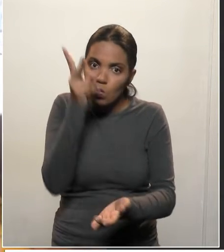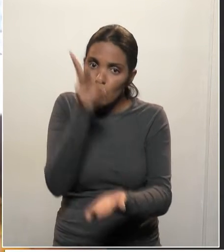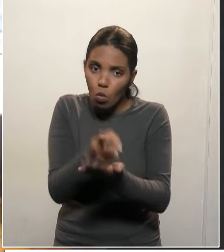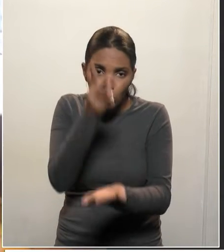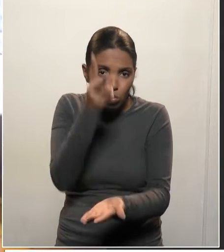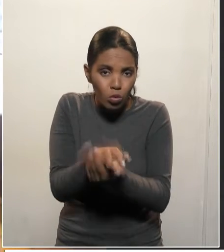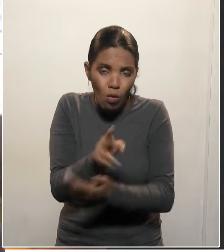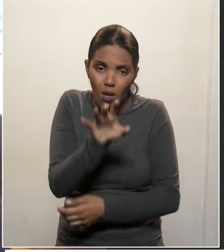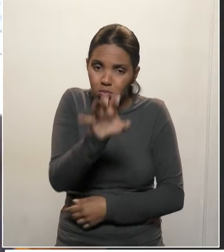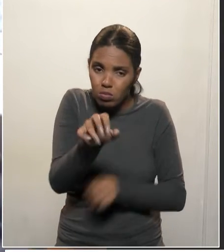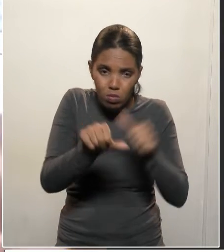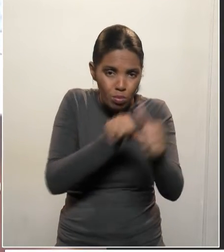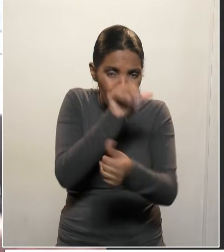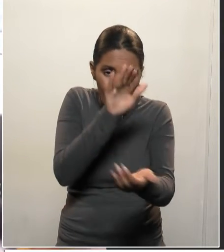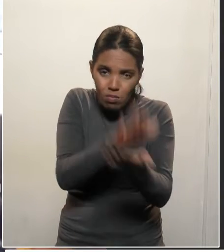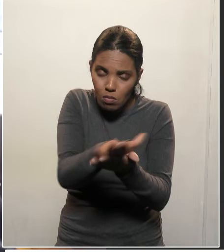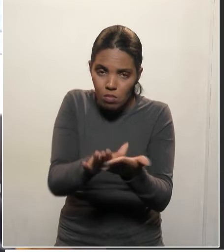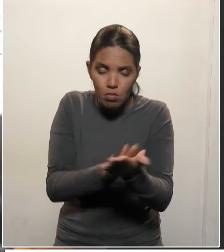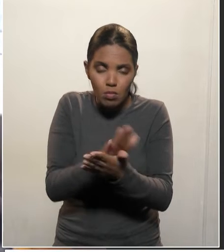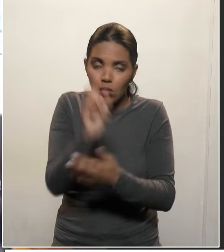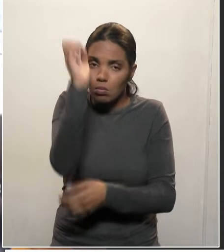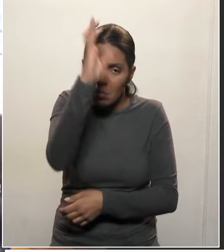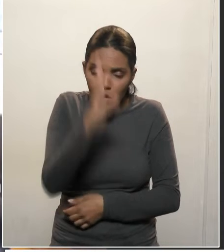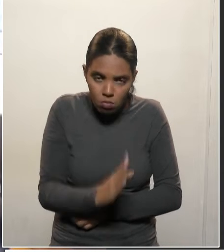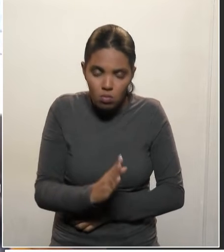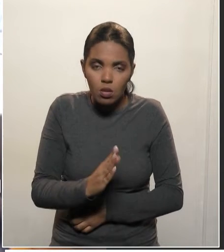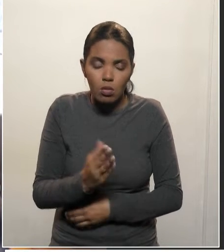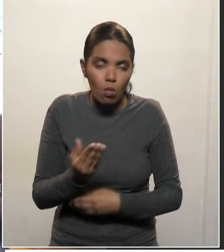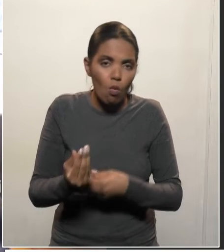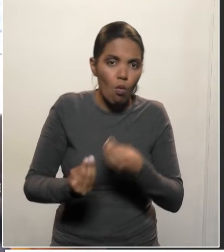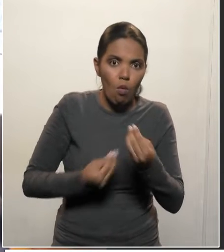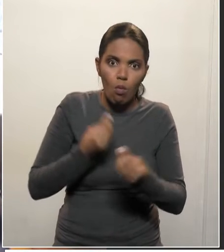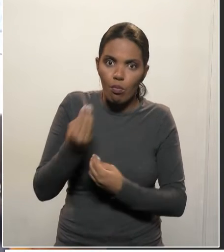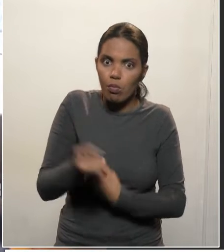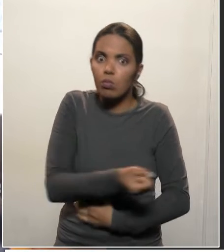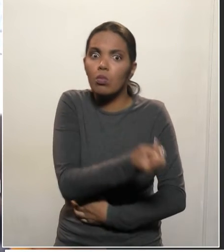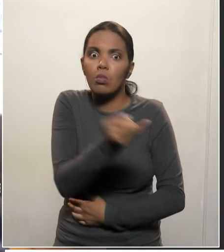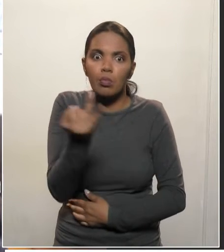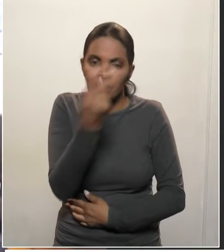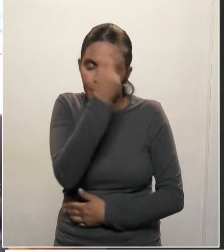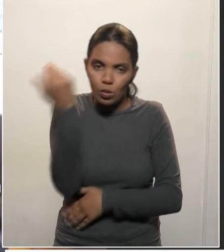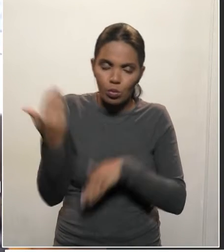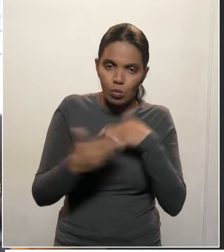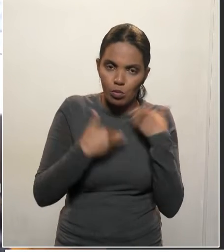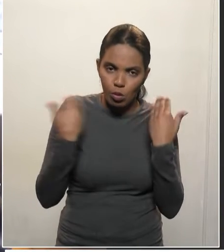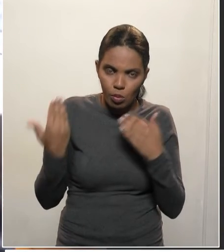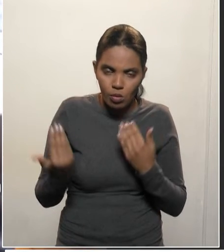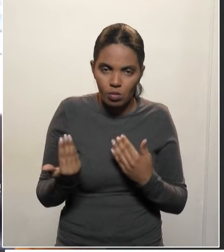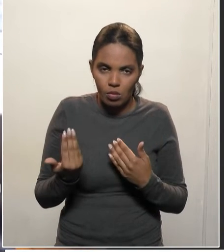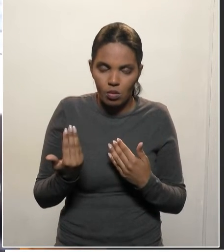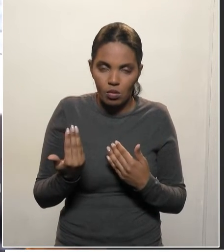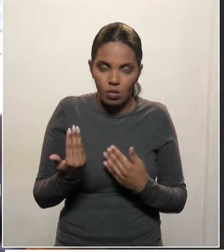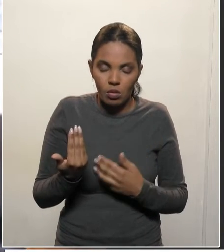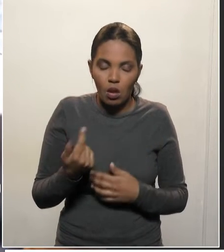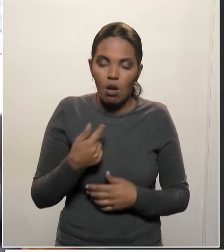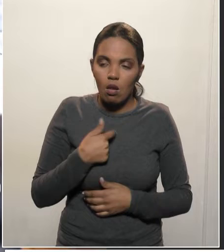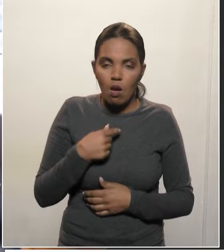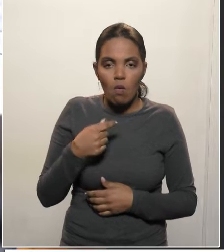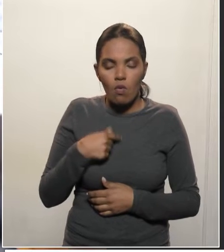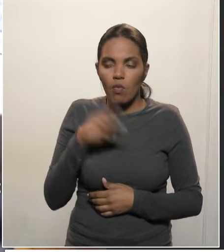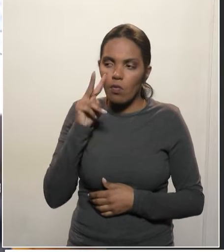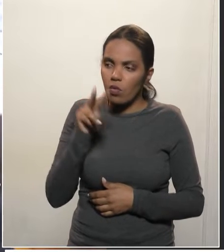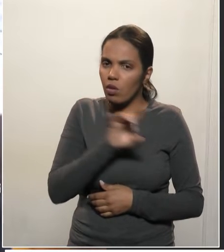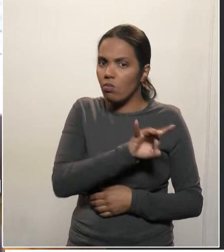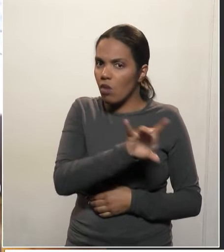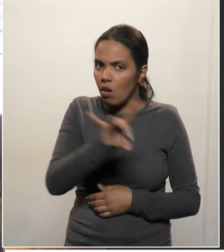trabalhando a nível de Brasil do jeito que vem ocorrendo. Então, eu ouvi com atenção as